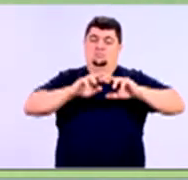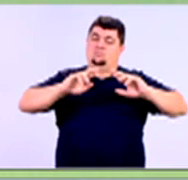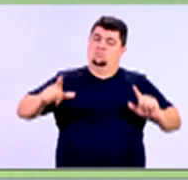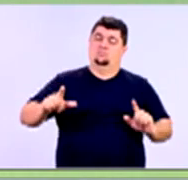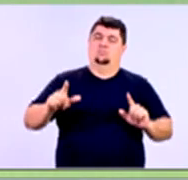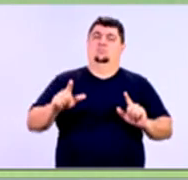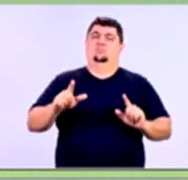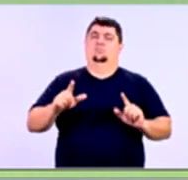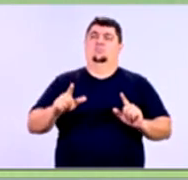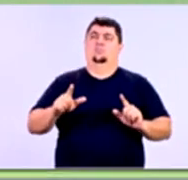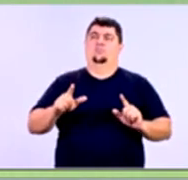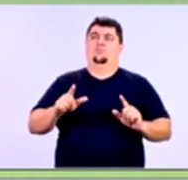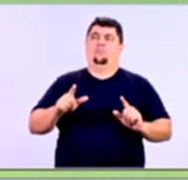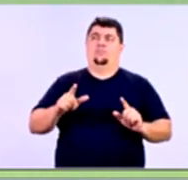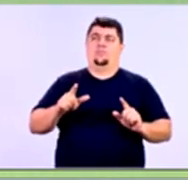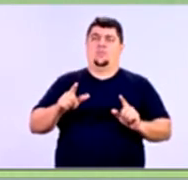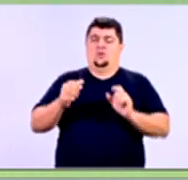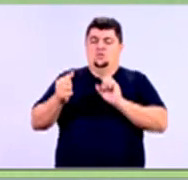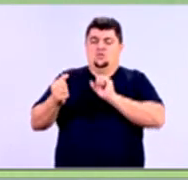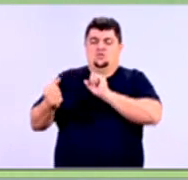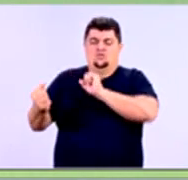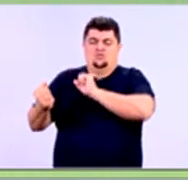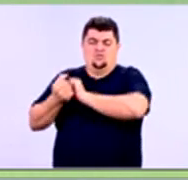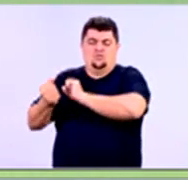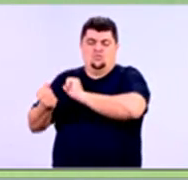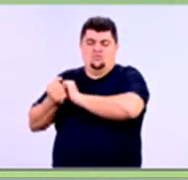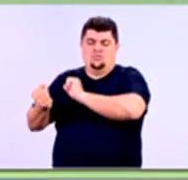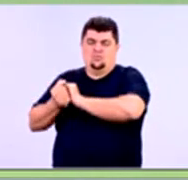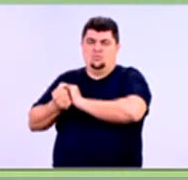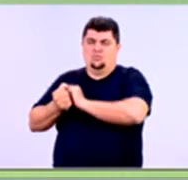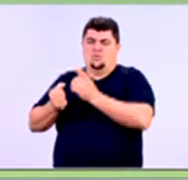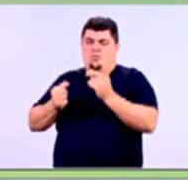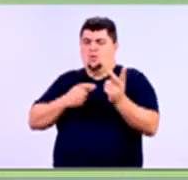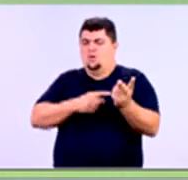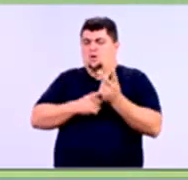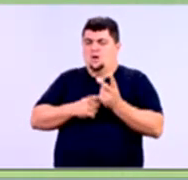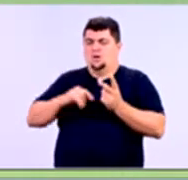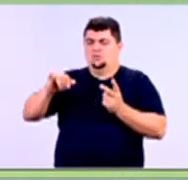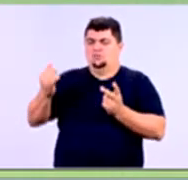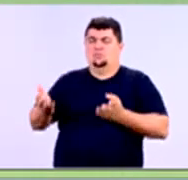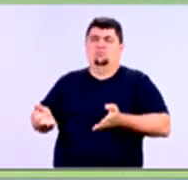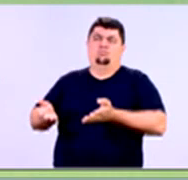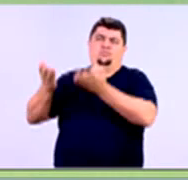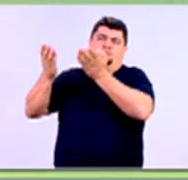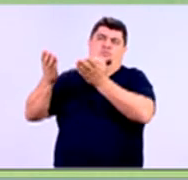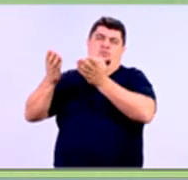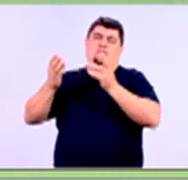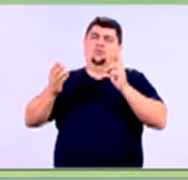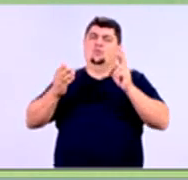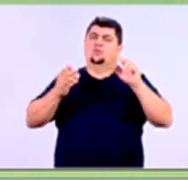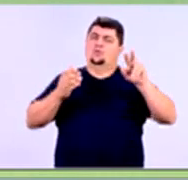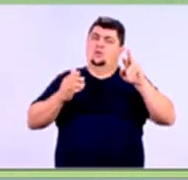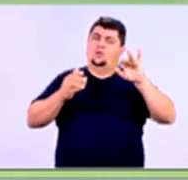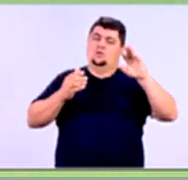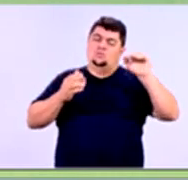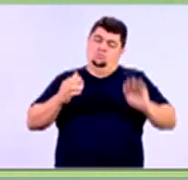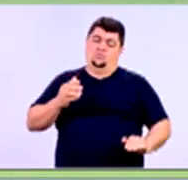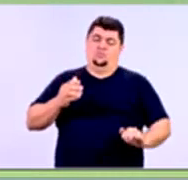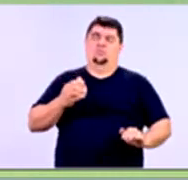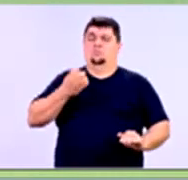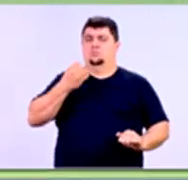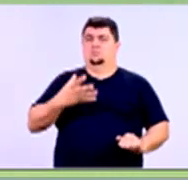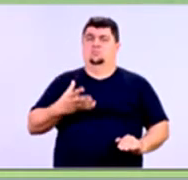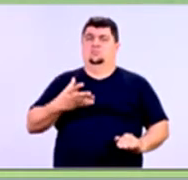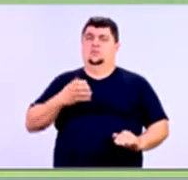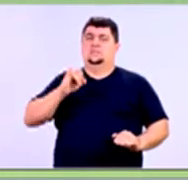crédito e juros são diretamente proporcionais. E crédito e risco, ou juro e risco, ou ainda,